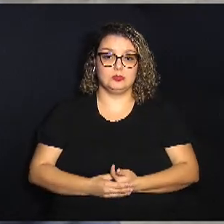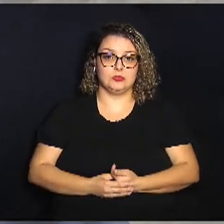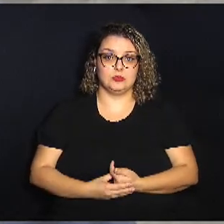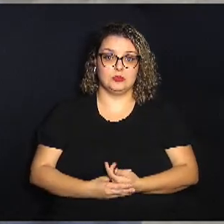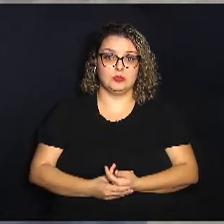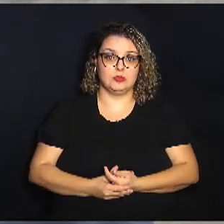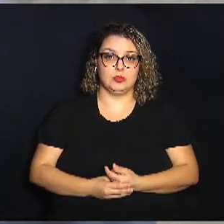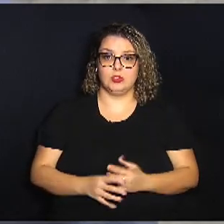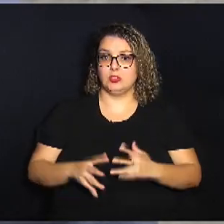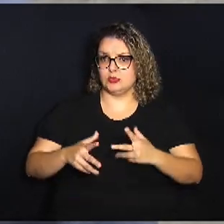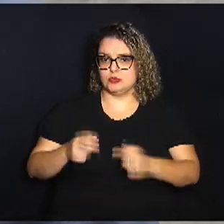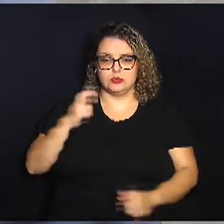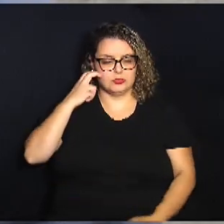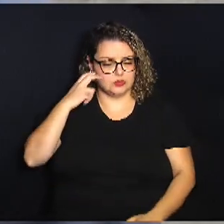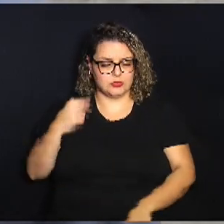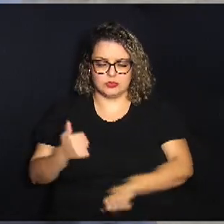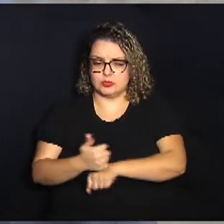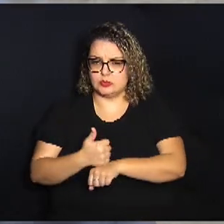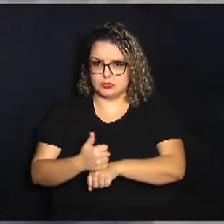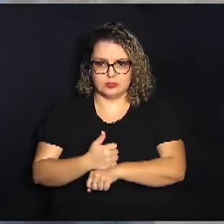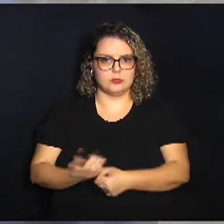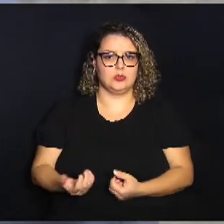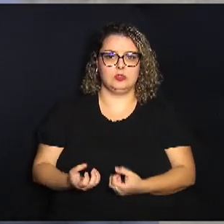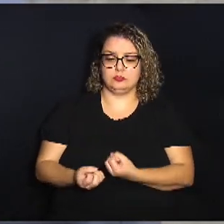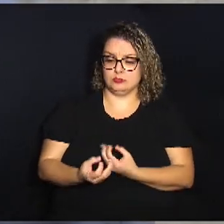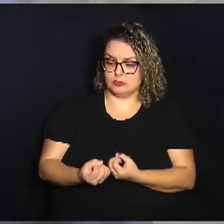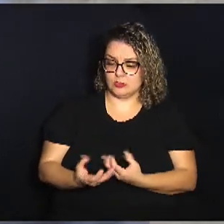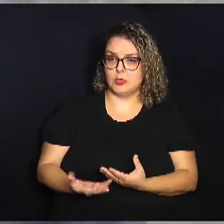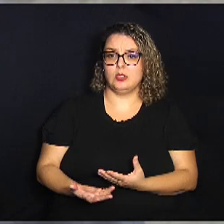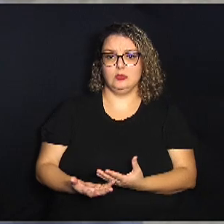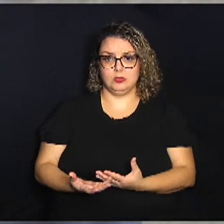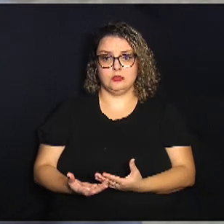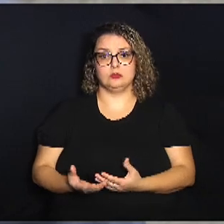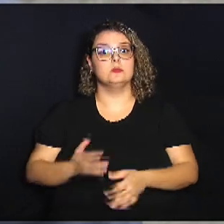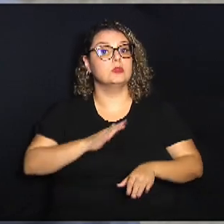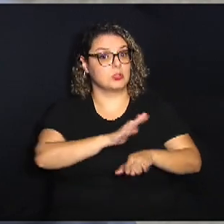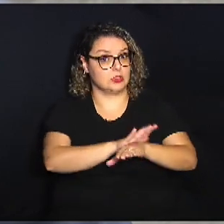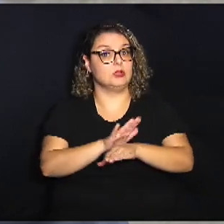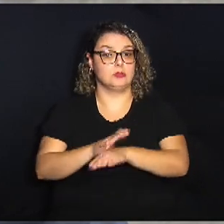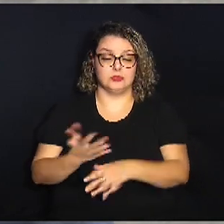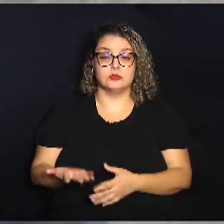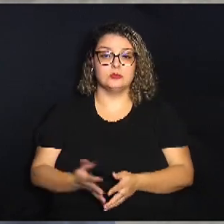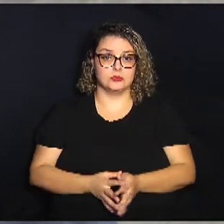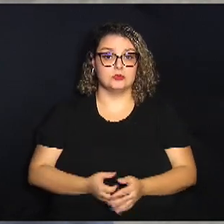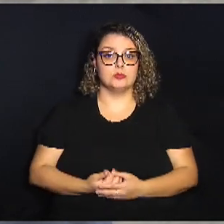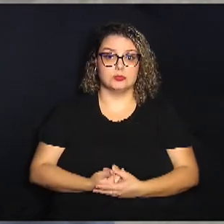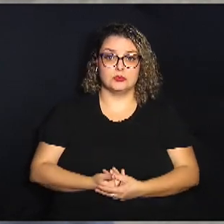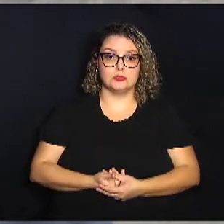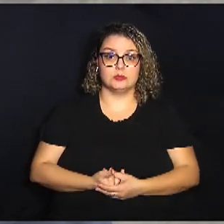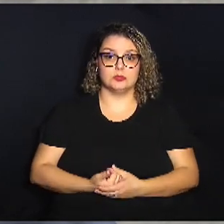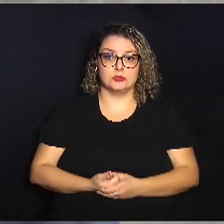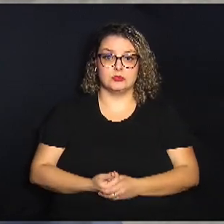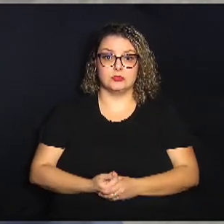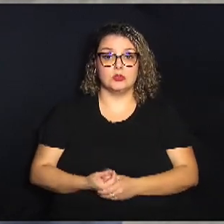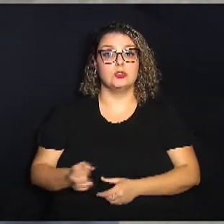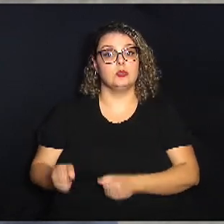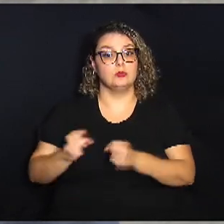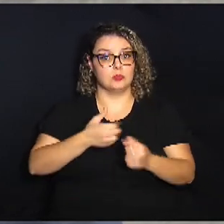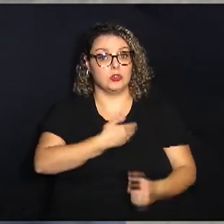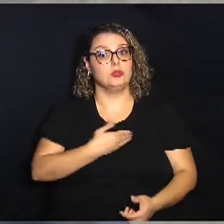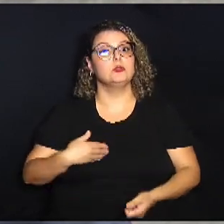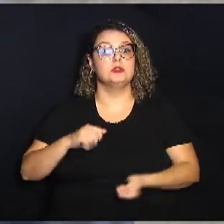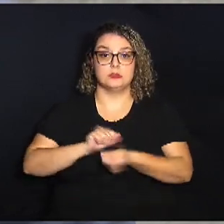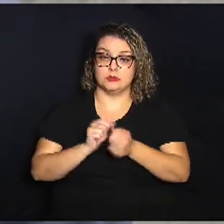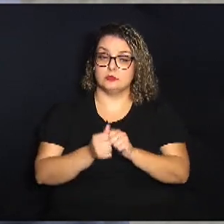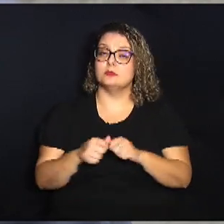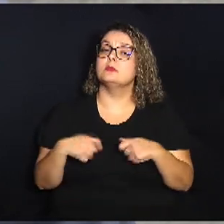totalmente intelectualizadas, totalmente informatizadas, que contribuem e há necessidade do poder público se adequar.